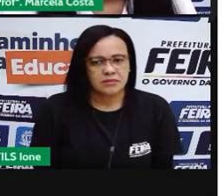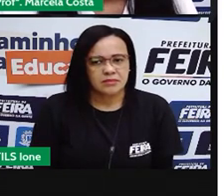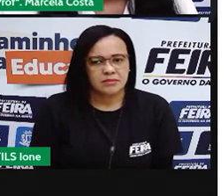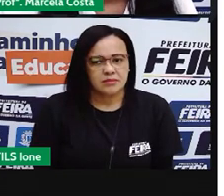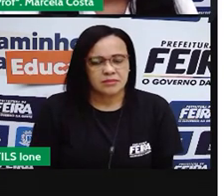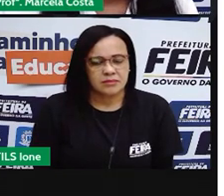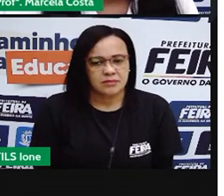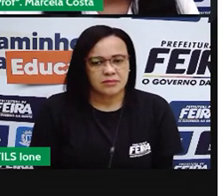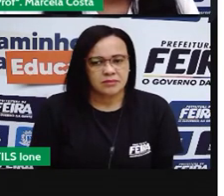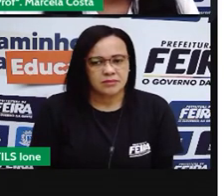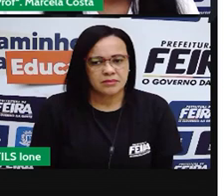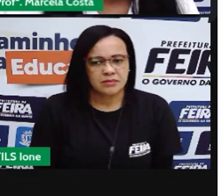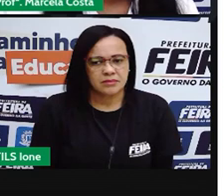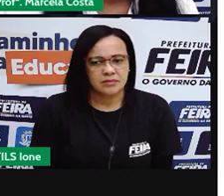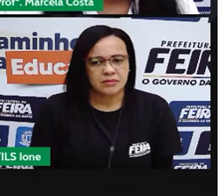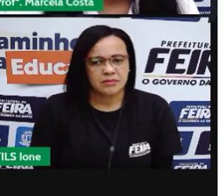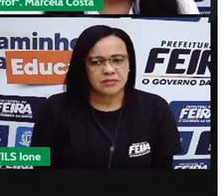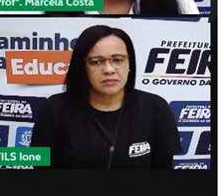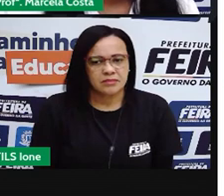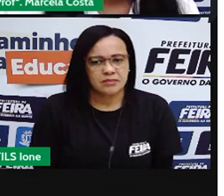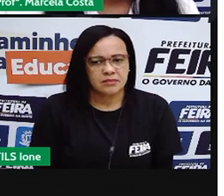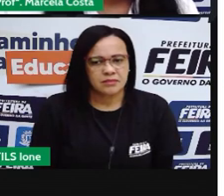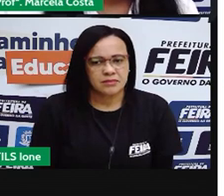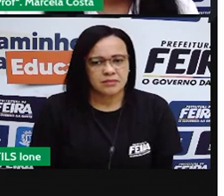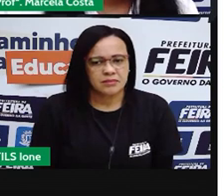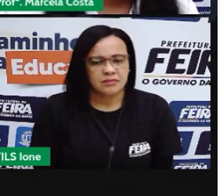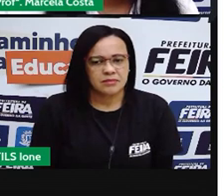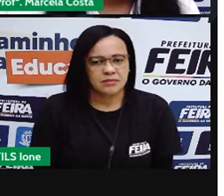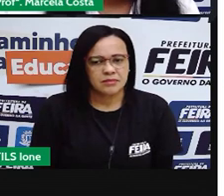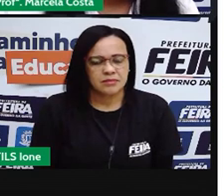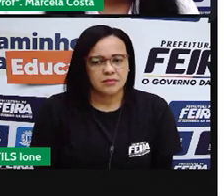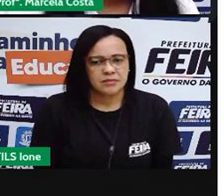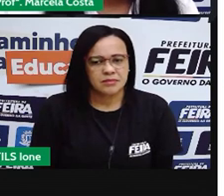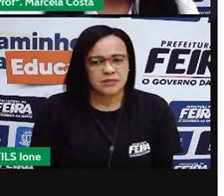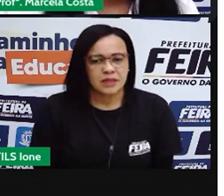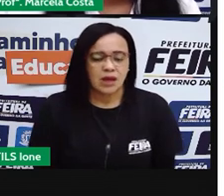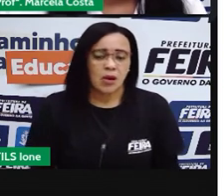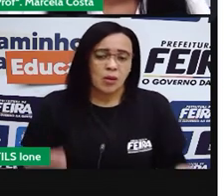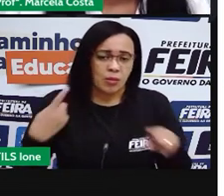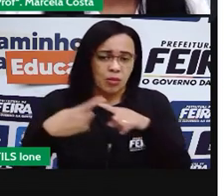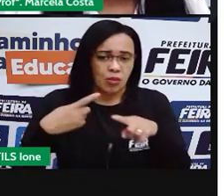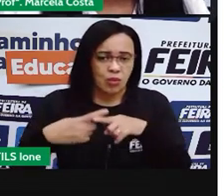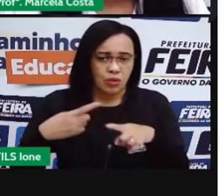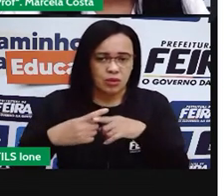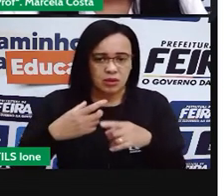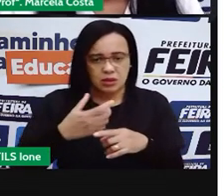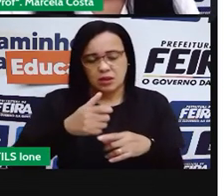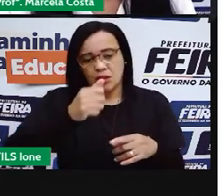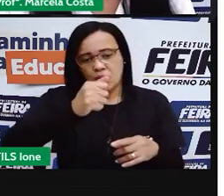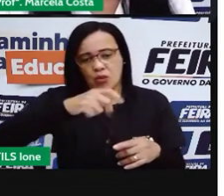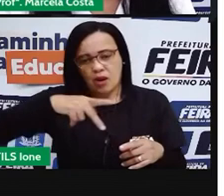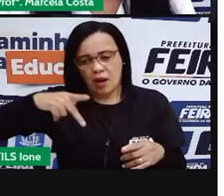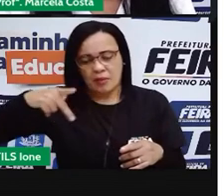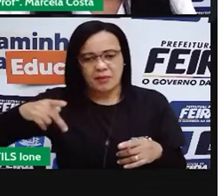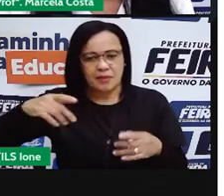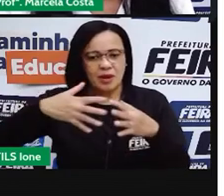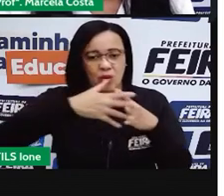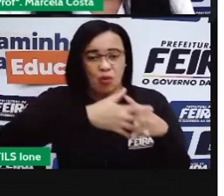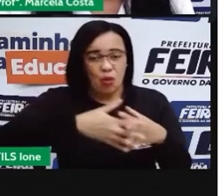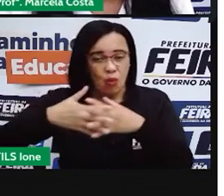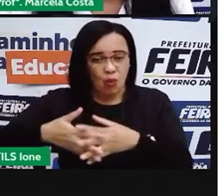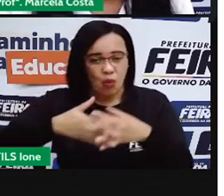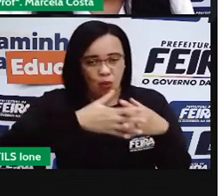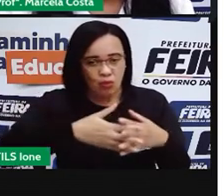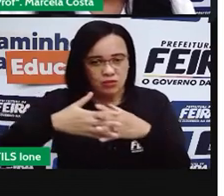essa igreja que está aqui na nossa cidade. Vou colocar o nome de outra igreja,